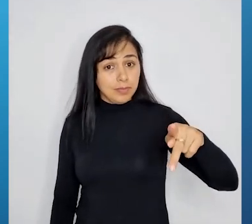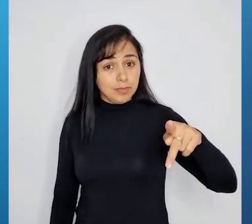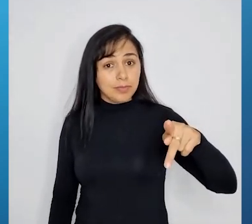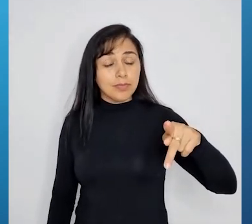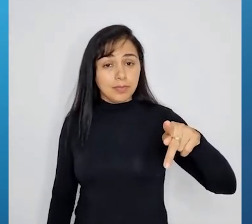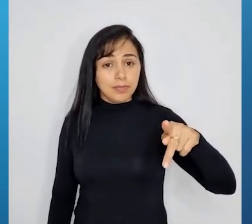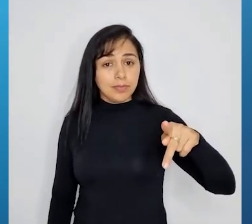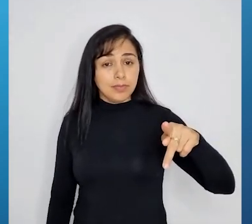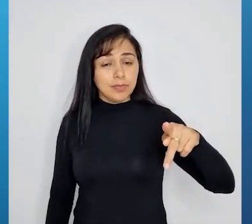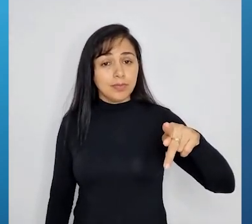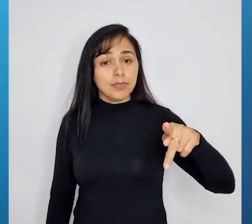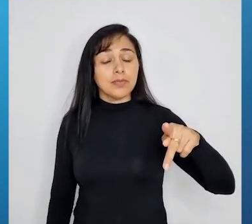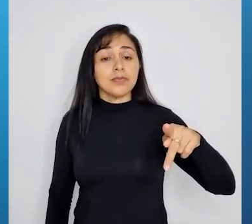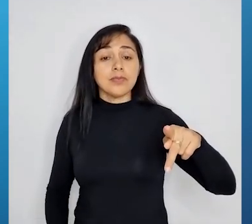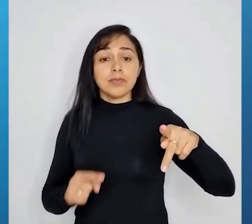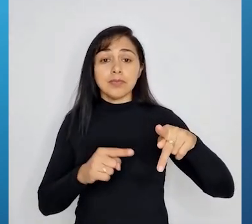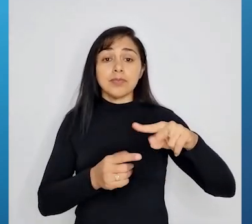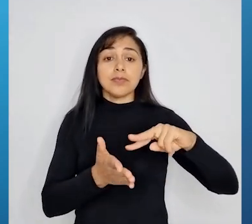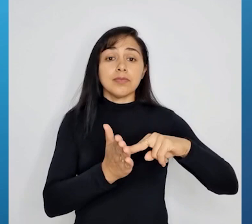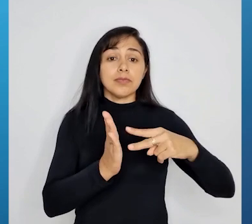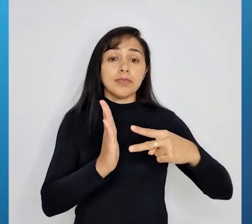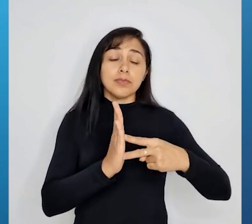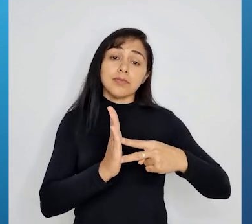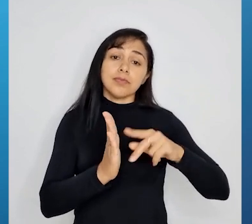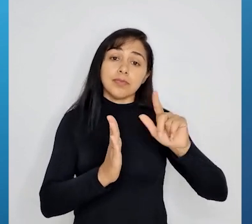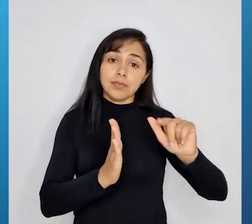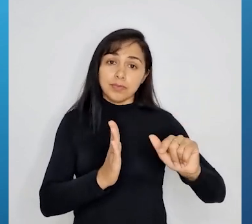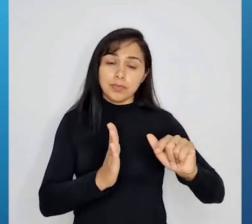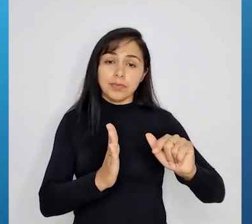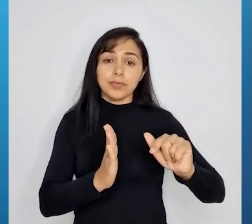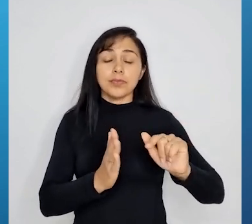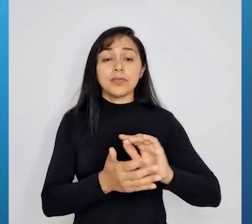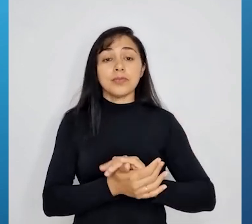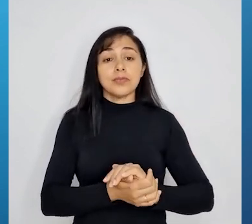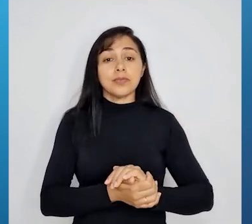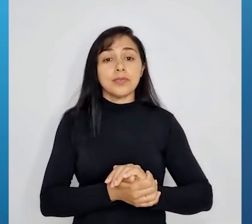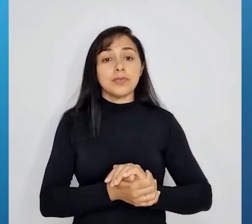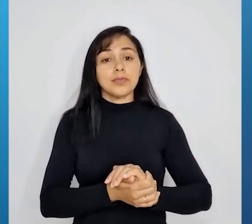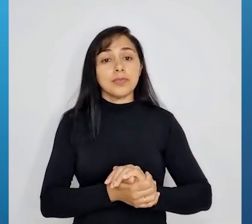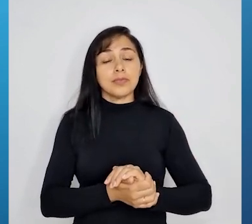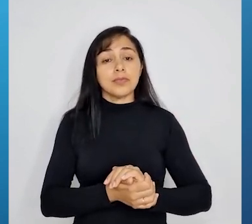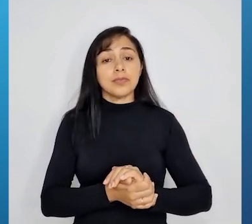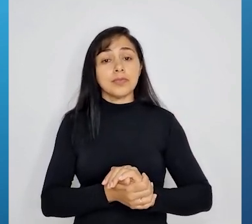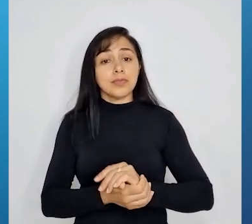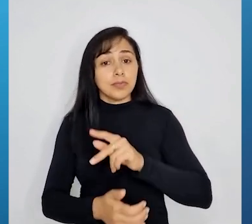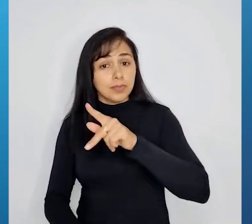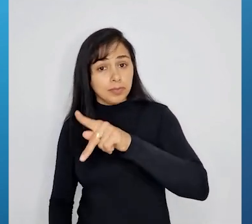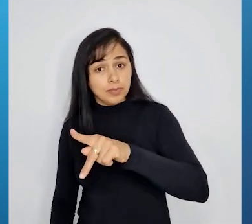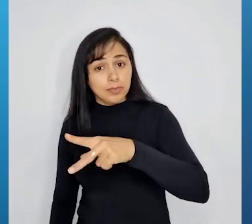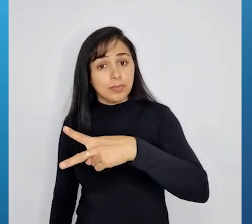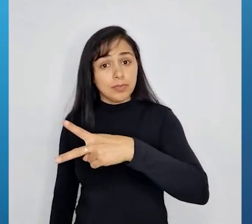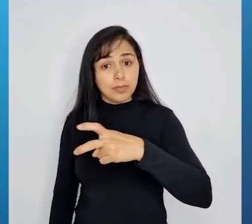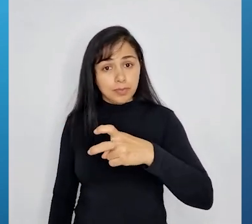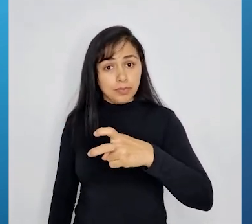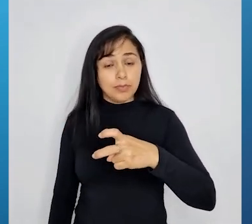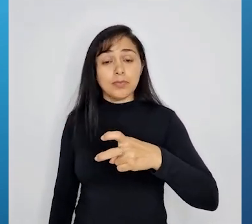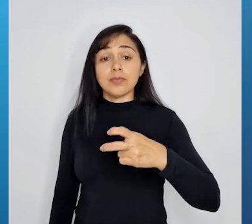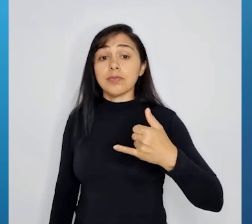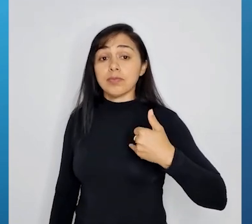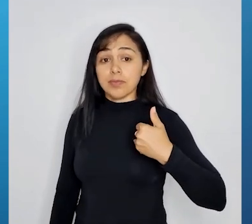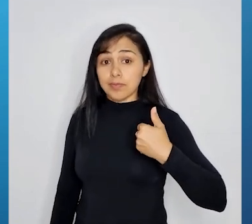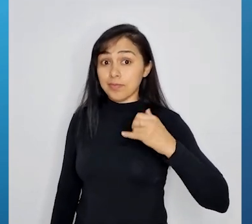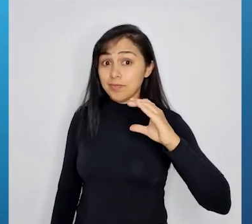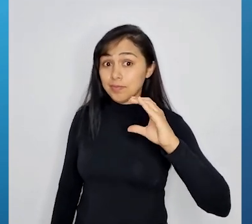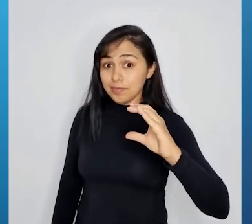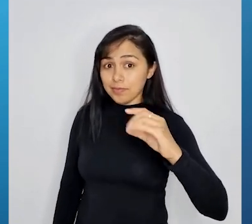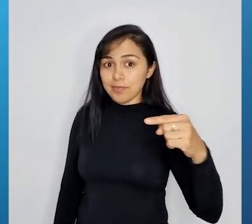vai ser, digamos assim, igual a idade de Caio menos 2, é só eu